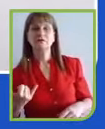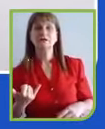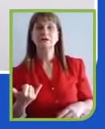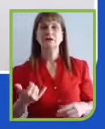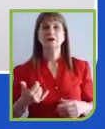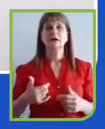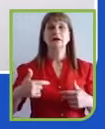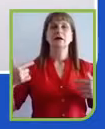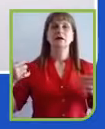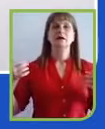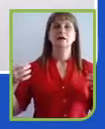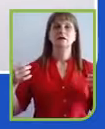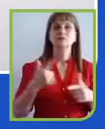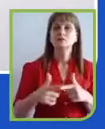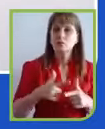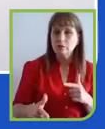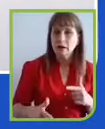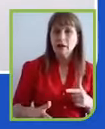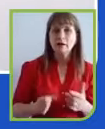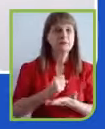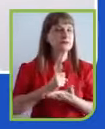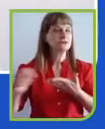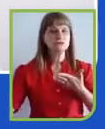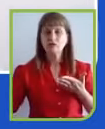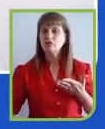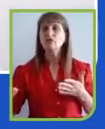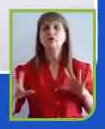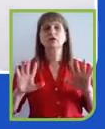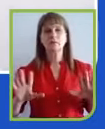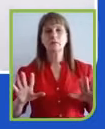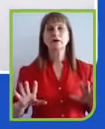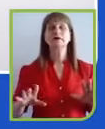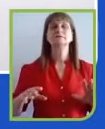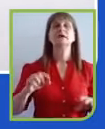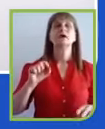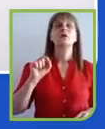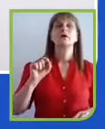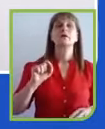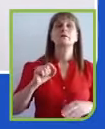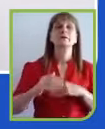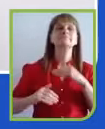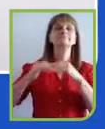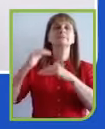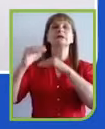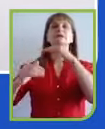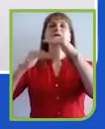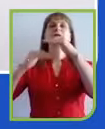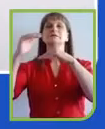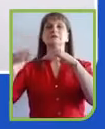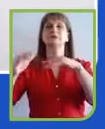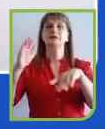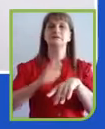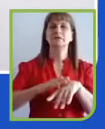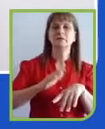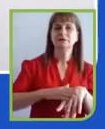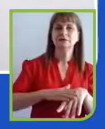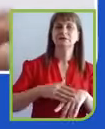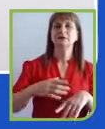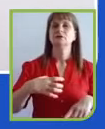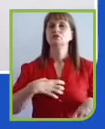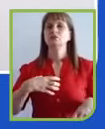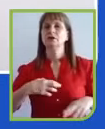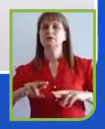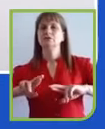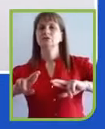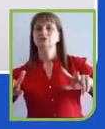crise para que a gente encontre um novo tempo, para que a gente encontre uma nova maneira de realizar as nossas atividades, os nossos negócios